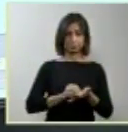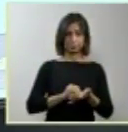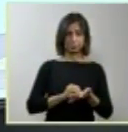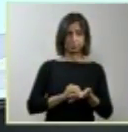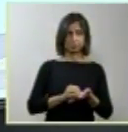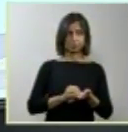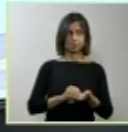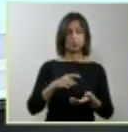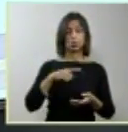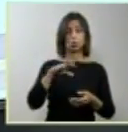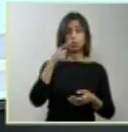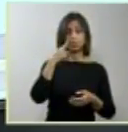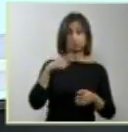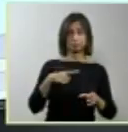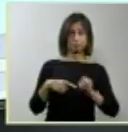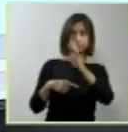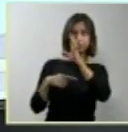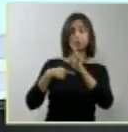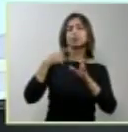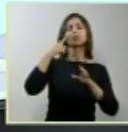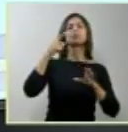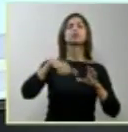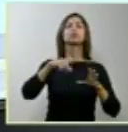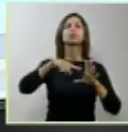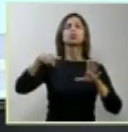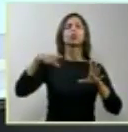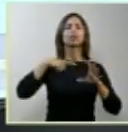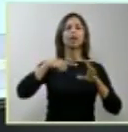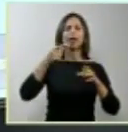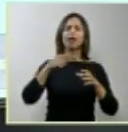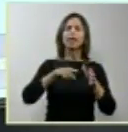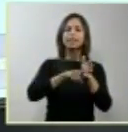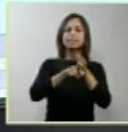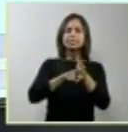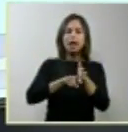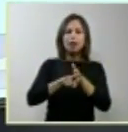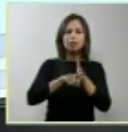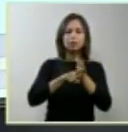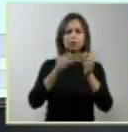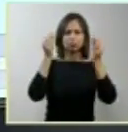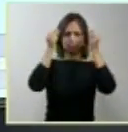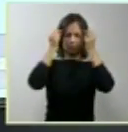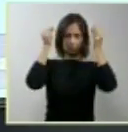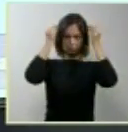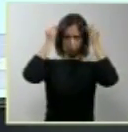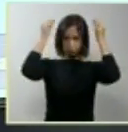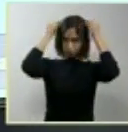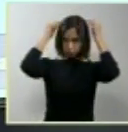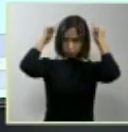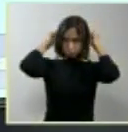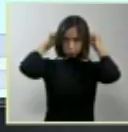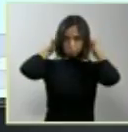eletroencefalograma de um indivíduo normal que todos nós aqui temos.